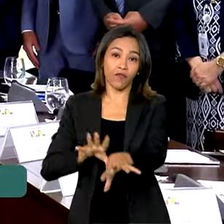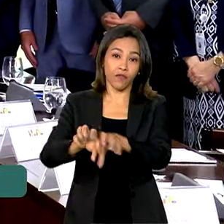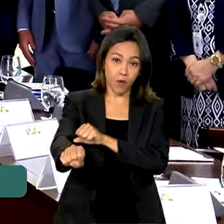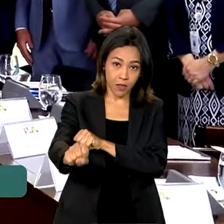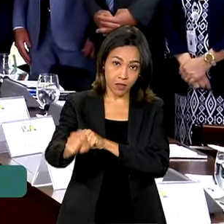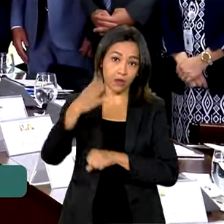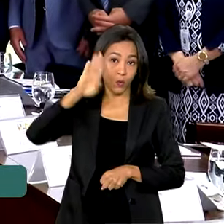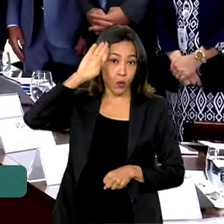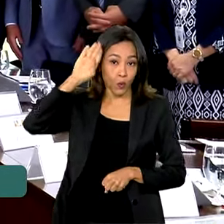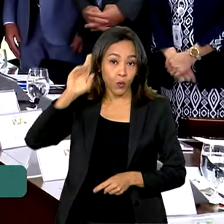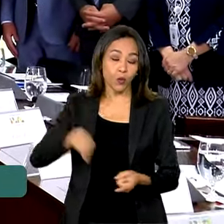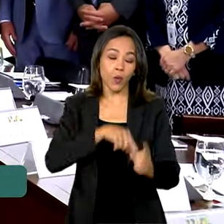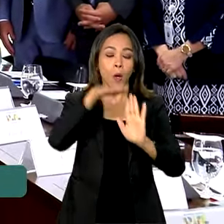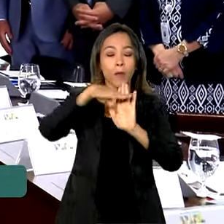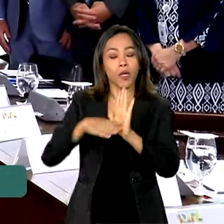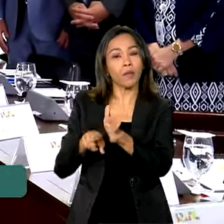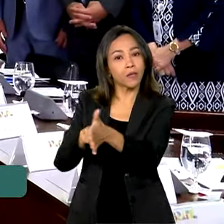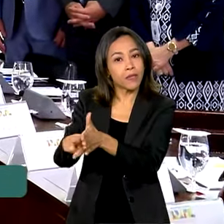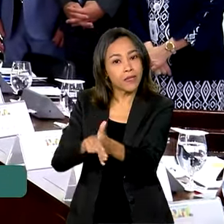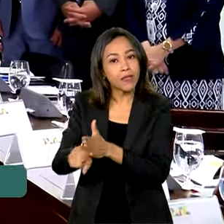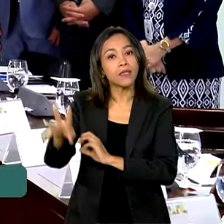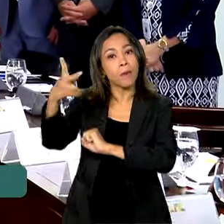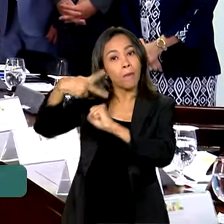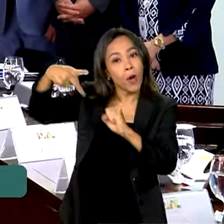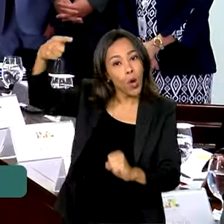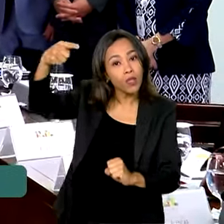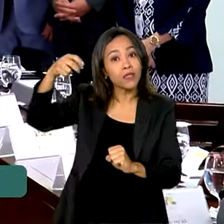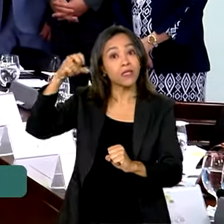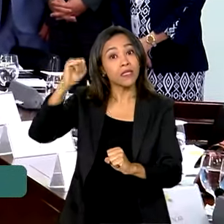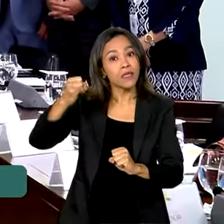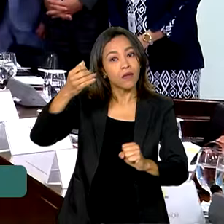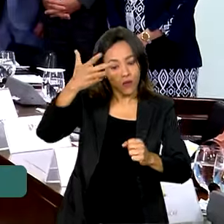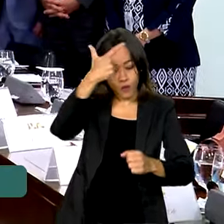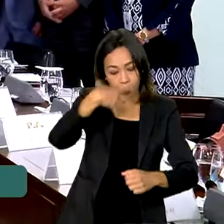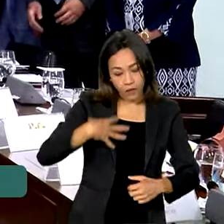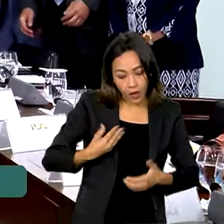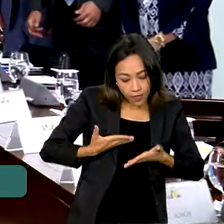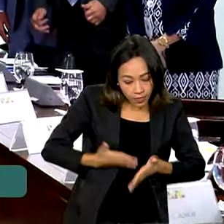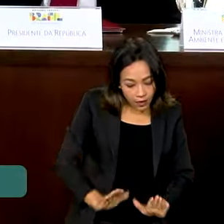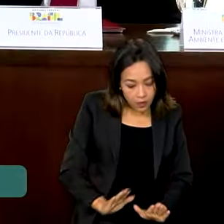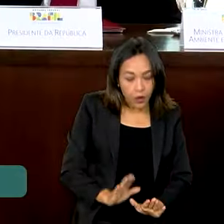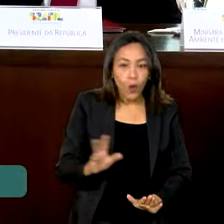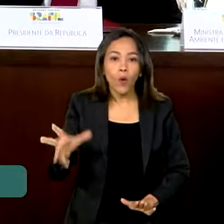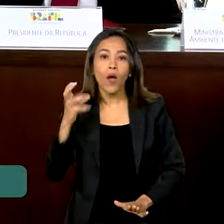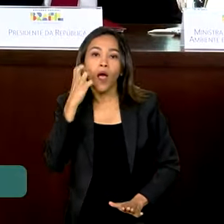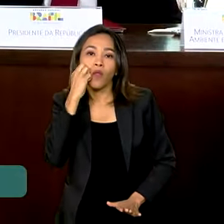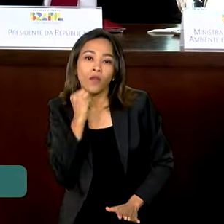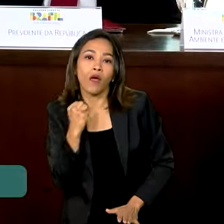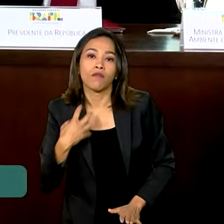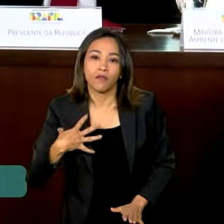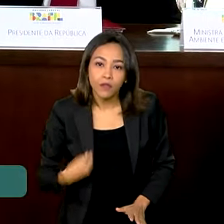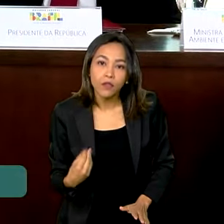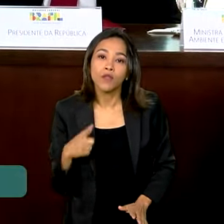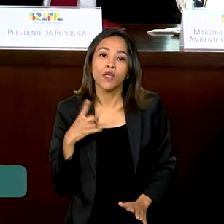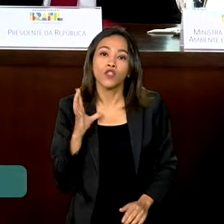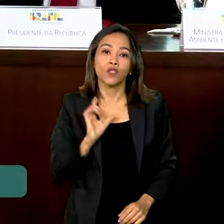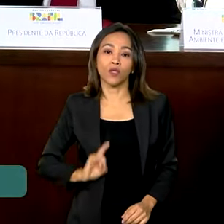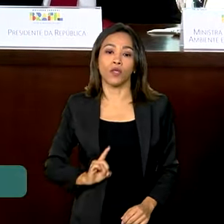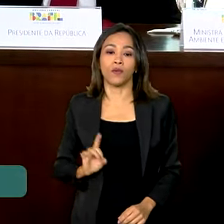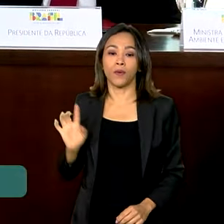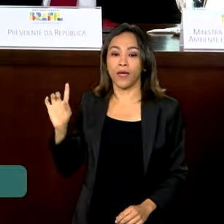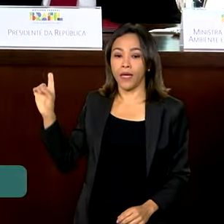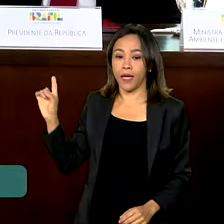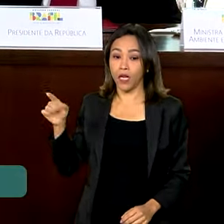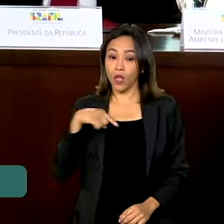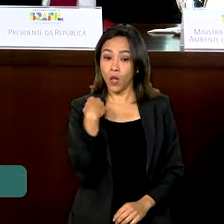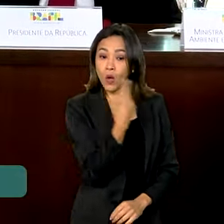programas de pesquisa e pós-graduação em caso de nascimento de filho ou adoção. Nós somos a maioria